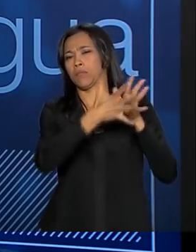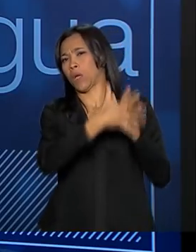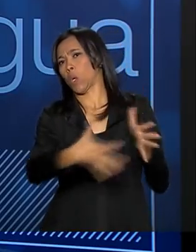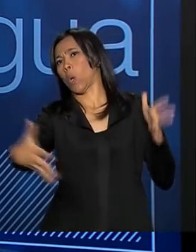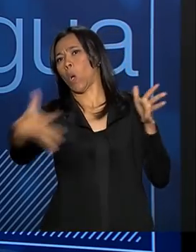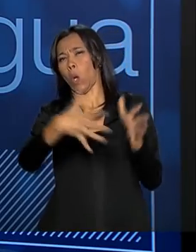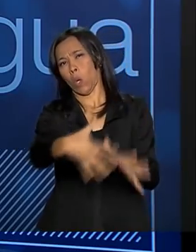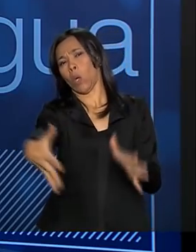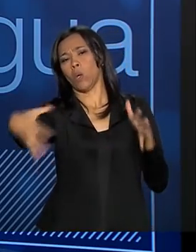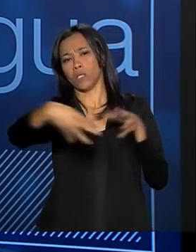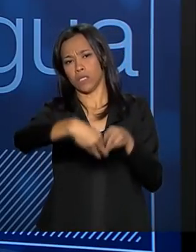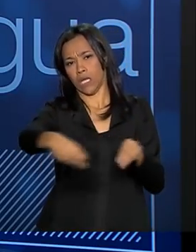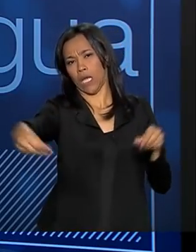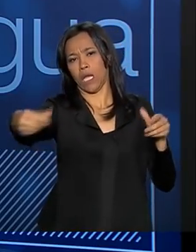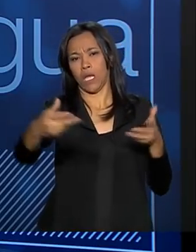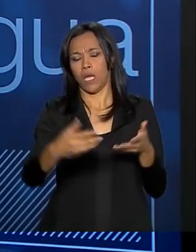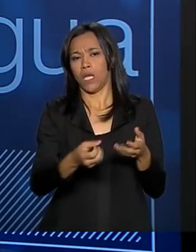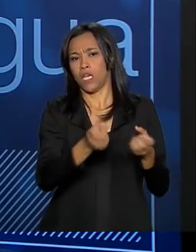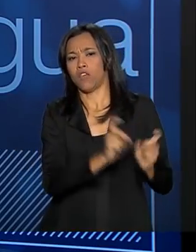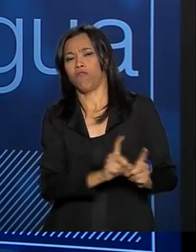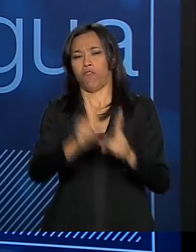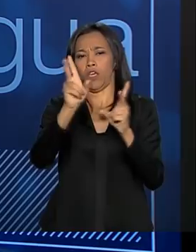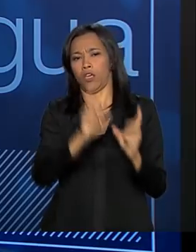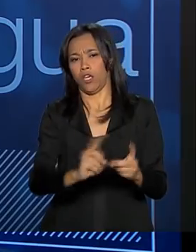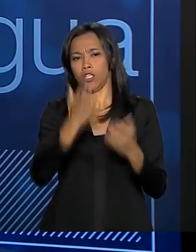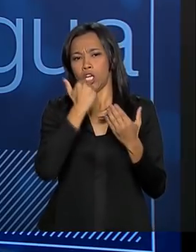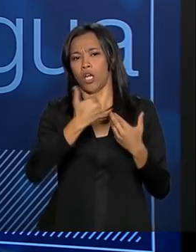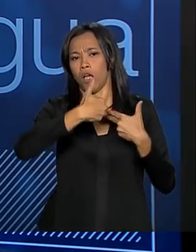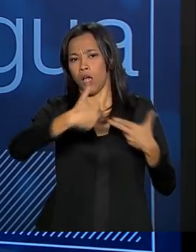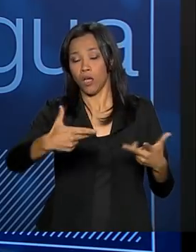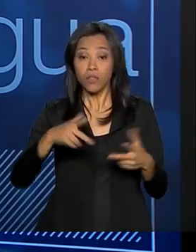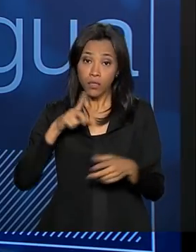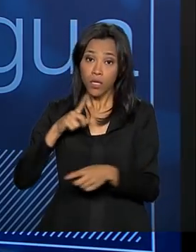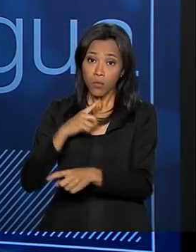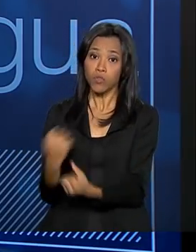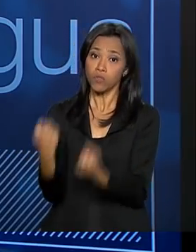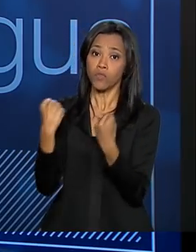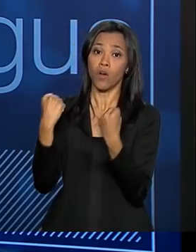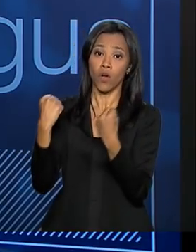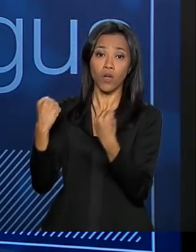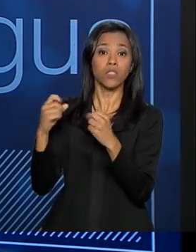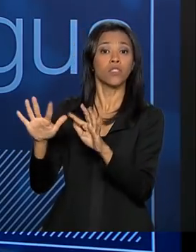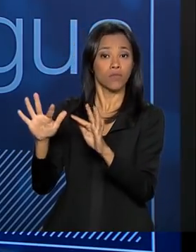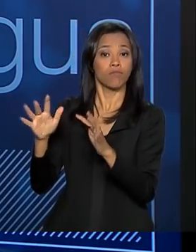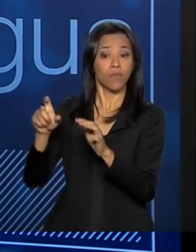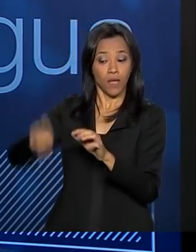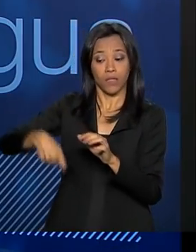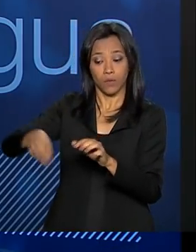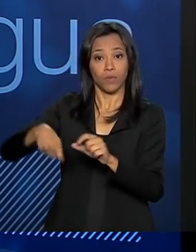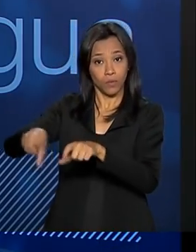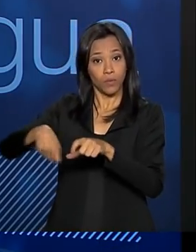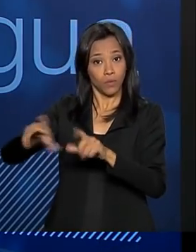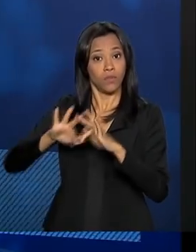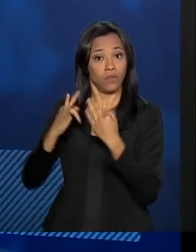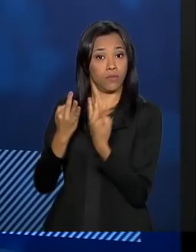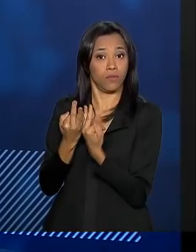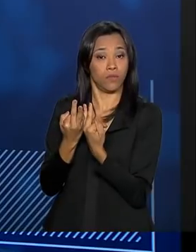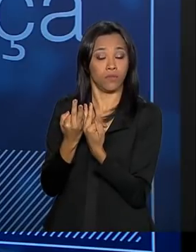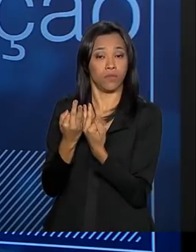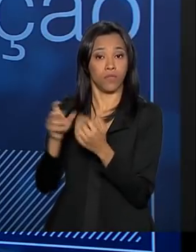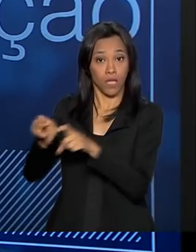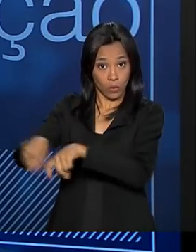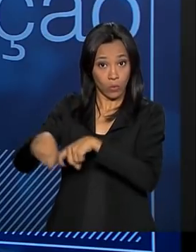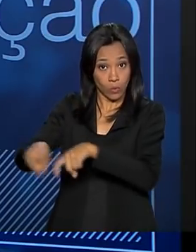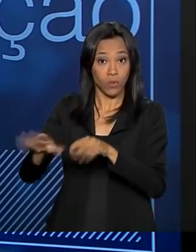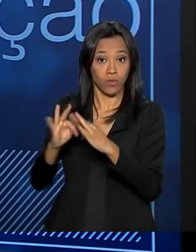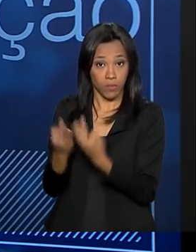nesse grande player, exportador. Não. A gente tem a agricultura familiar forte e pujante no Brasil. No sul do Brasil, nós temos muita cooperativa. Nós temos